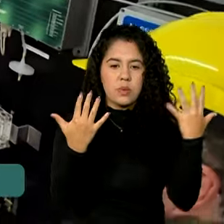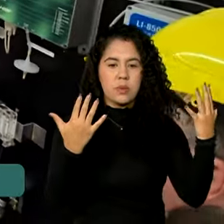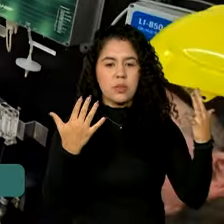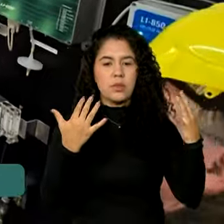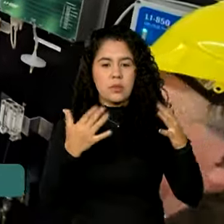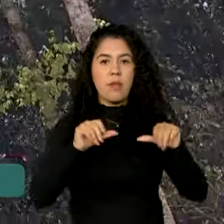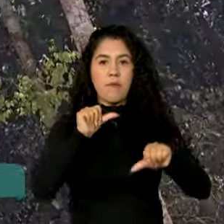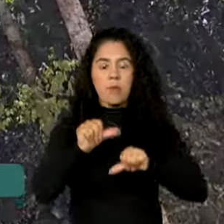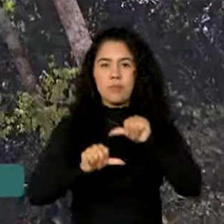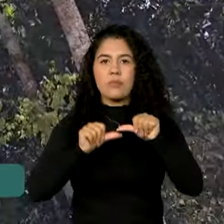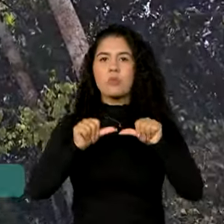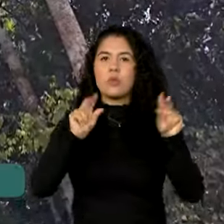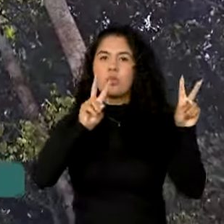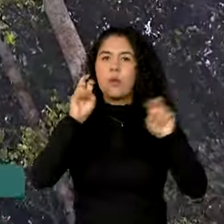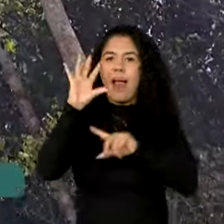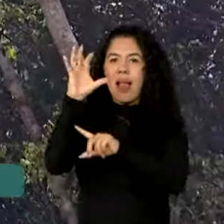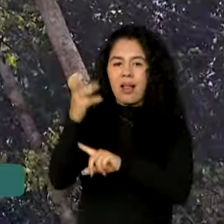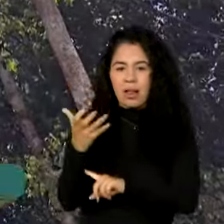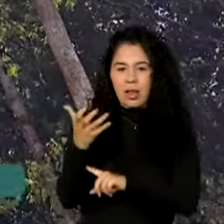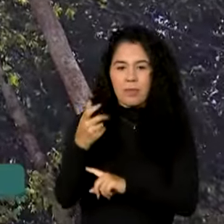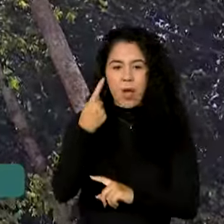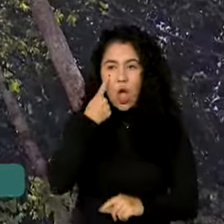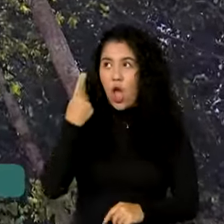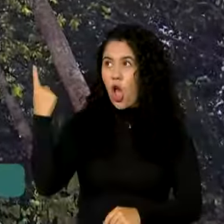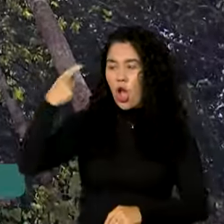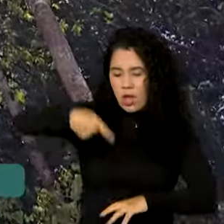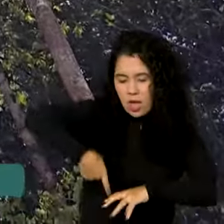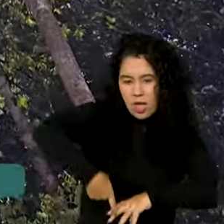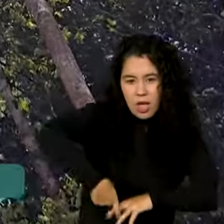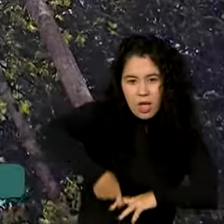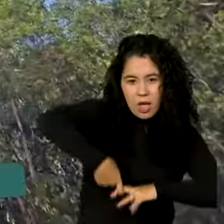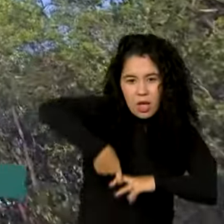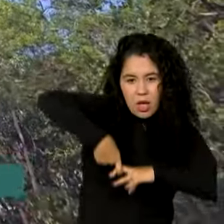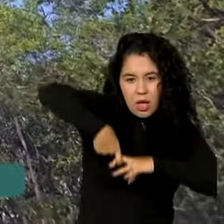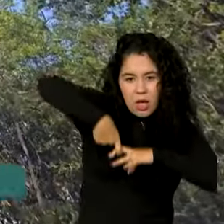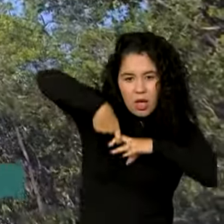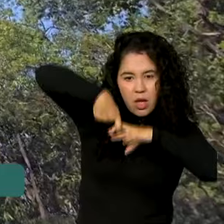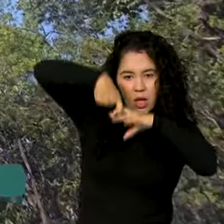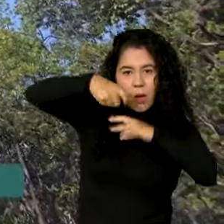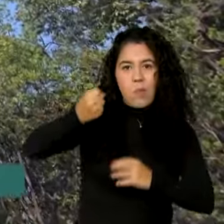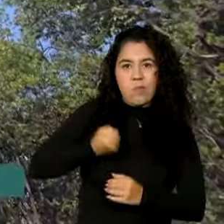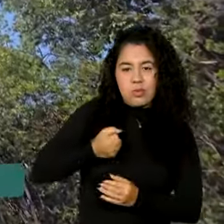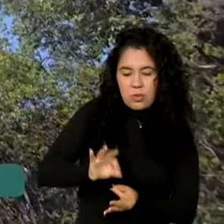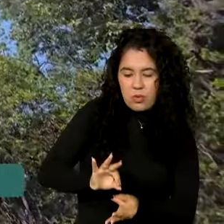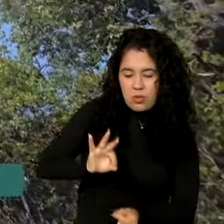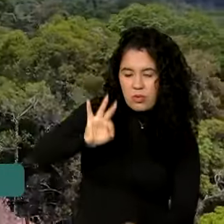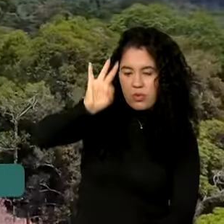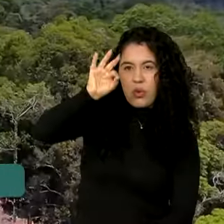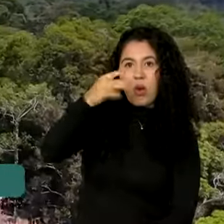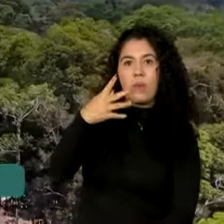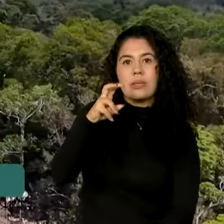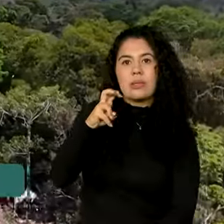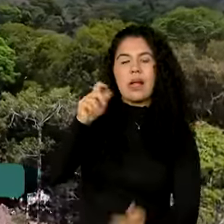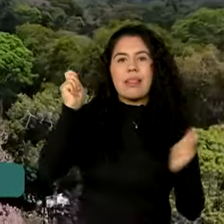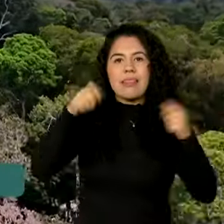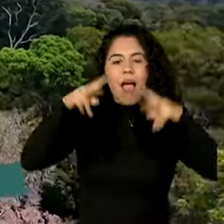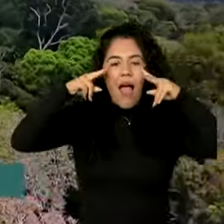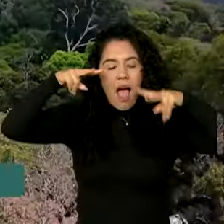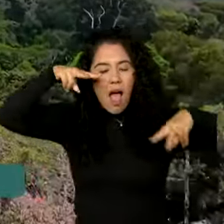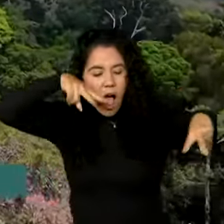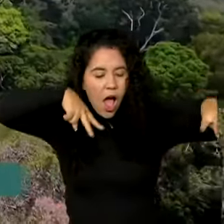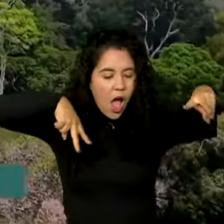mudança do clima. O guindaste de 45 metros de altura permite avistar a floresta e toda a